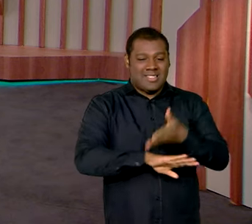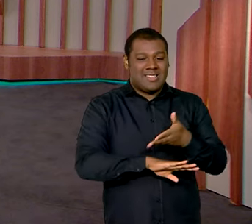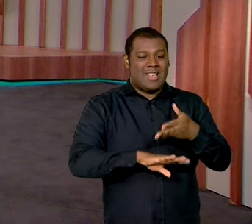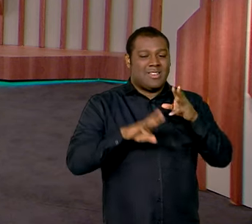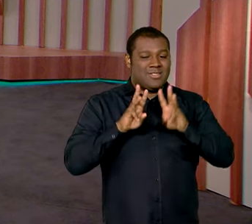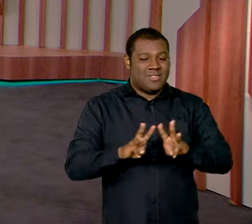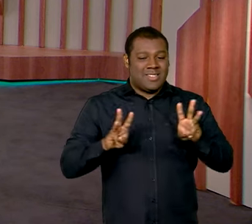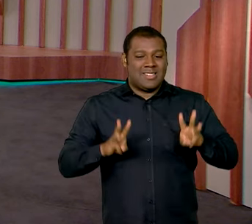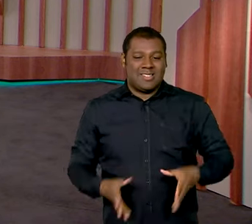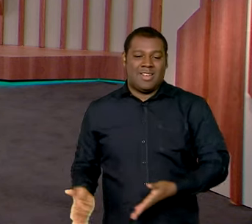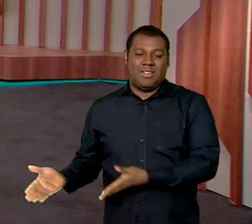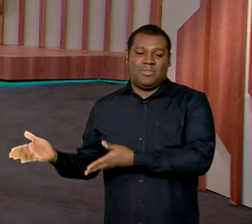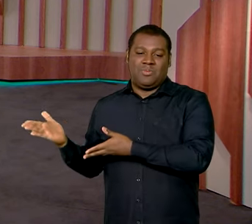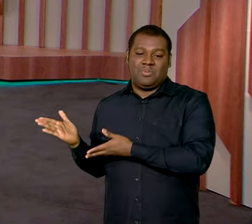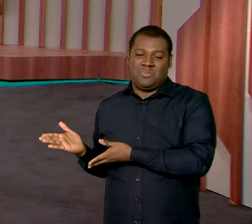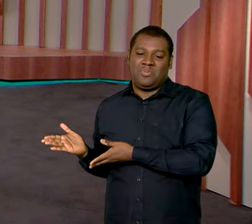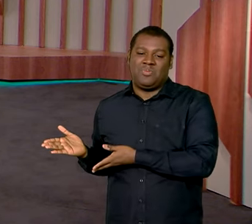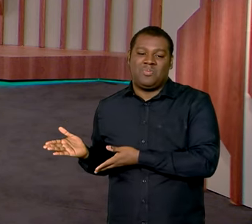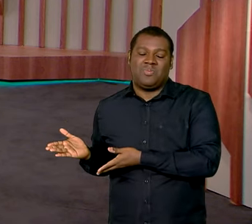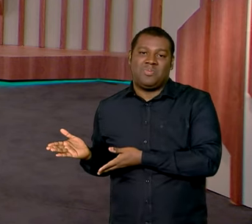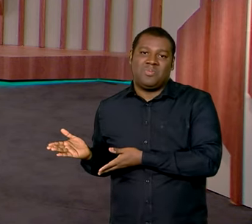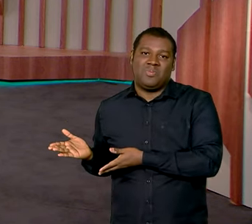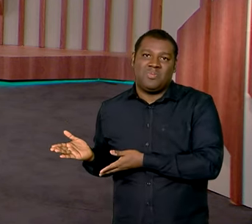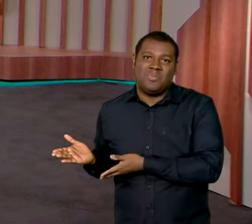agenciagove.ebc.com.br.